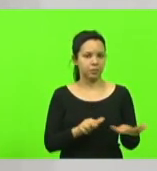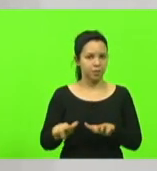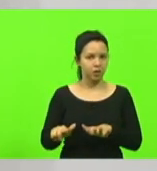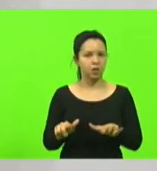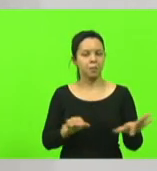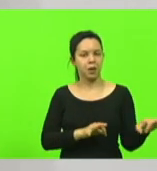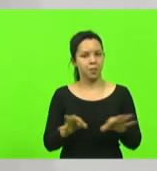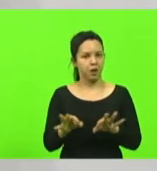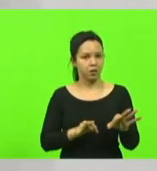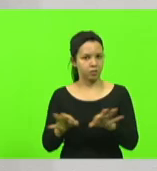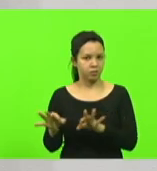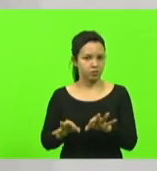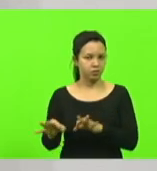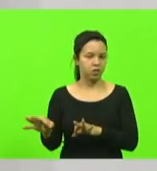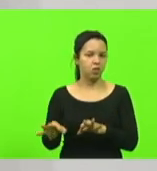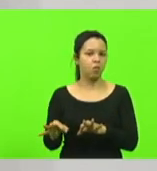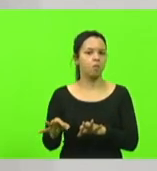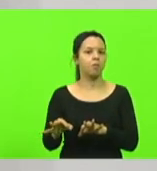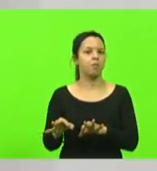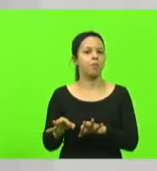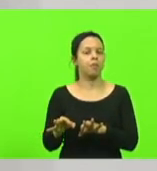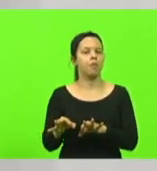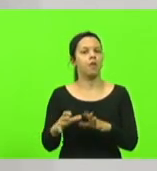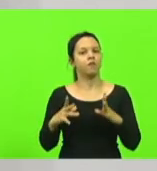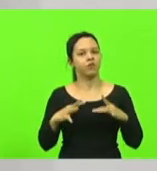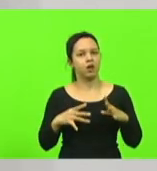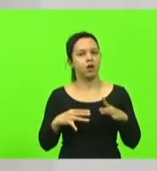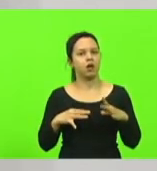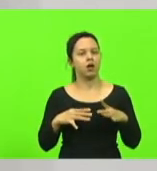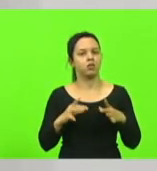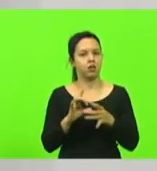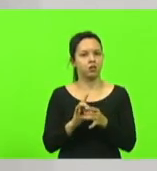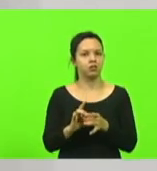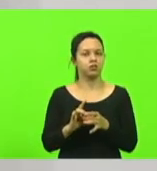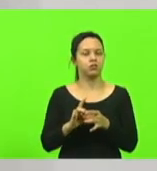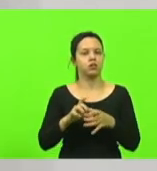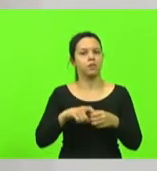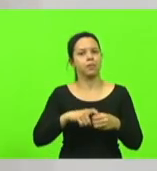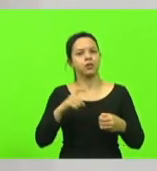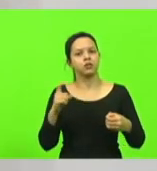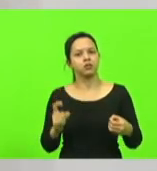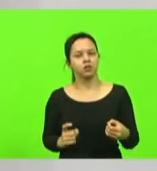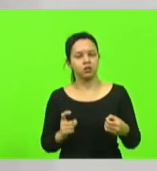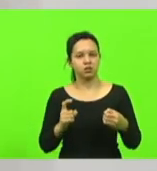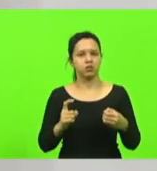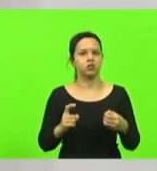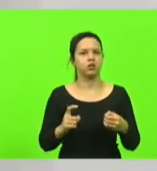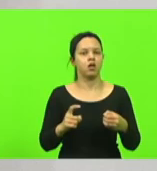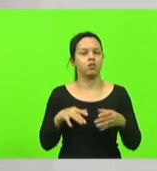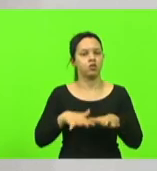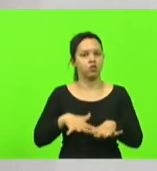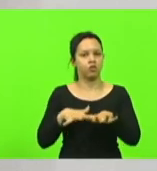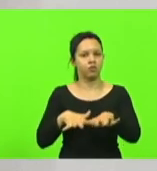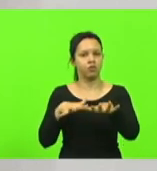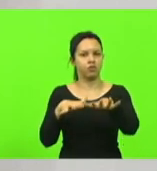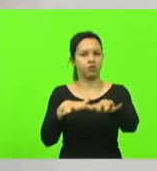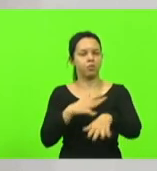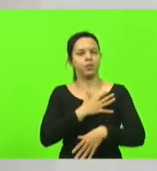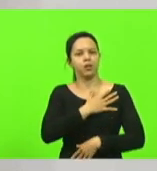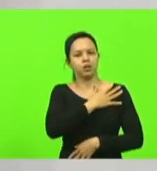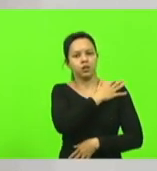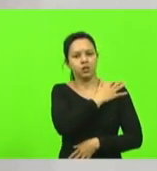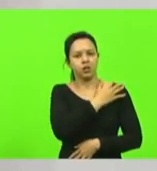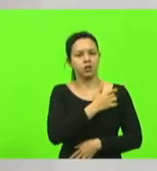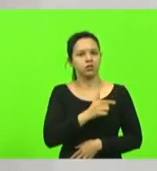independência este ano novamente sem desfile militar e com atos por todo o país será